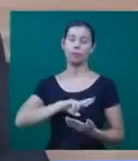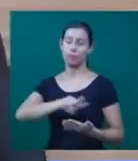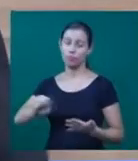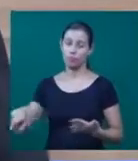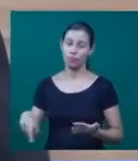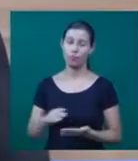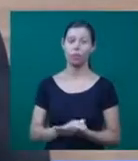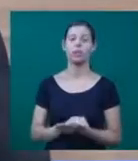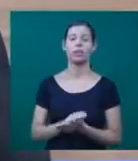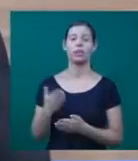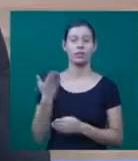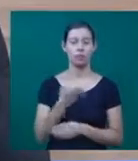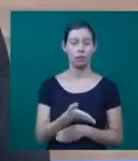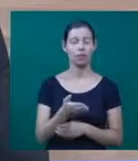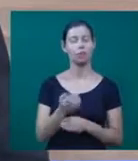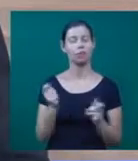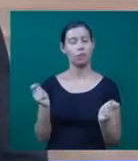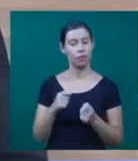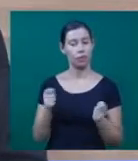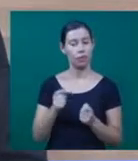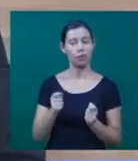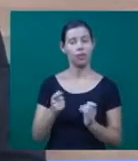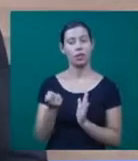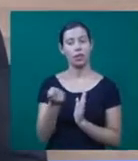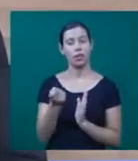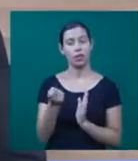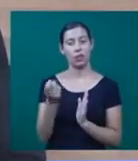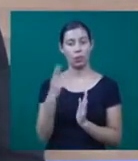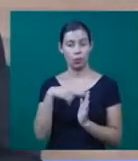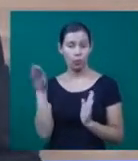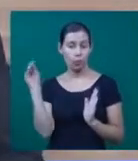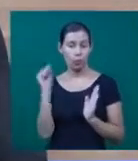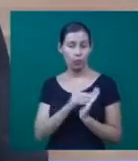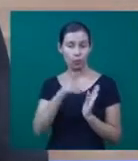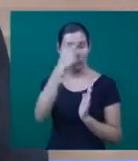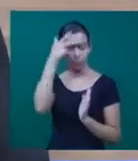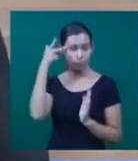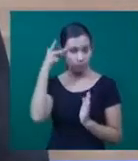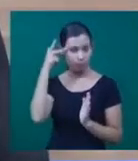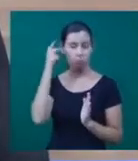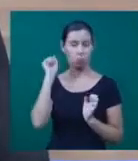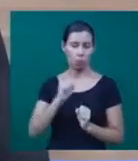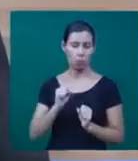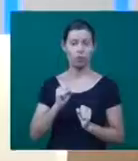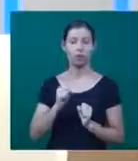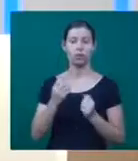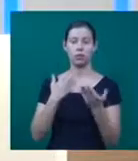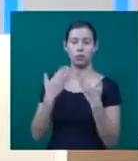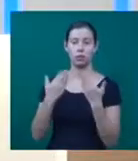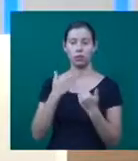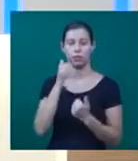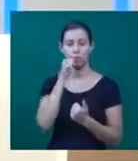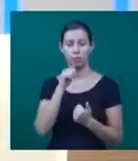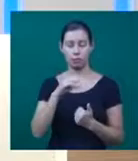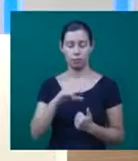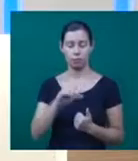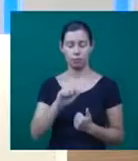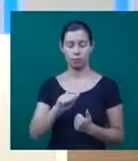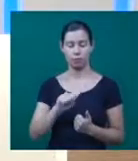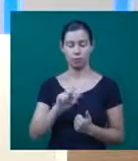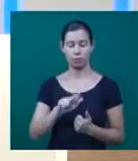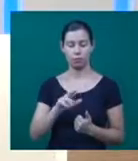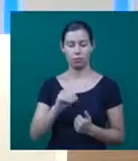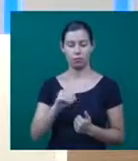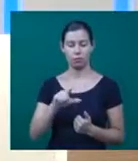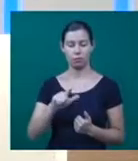e você também pode participar. Sobre as inscrições, quem pode participar e muito mais, eu converso agora com a Carolina Miranda, que é a coordenadora de